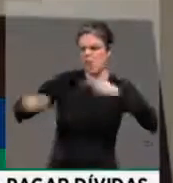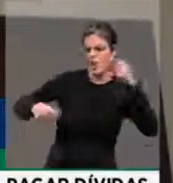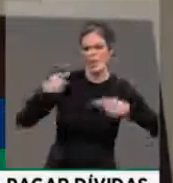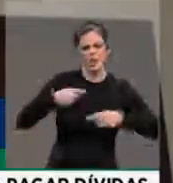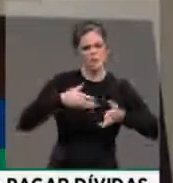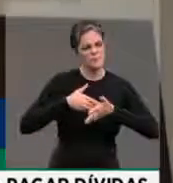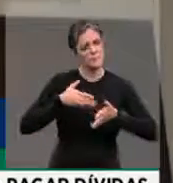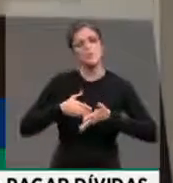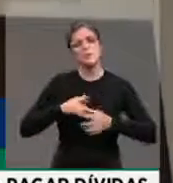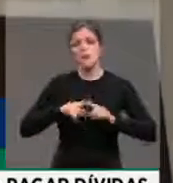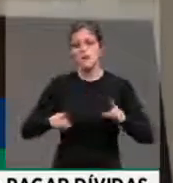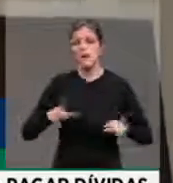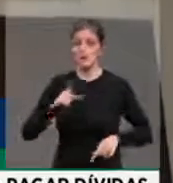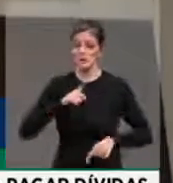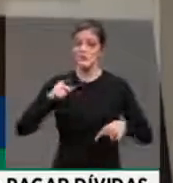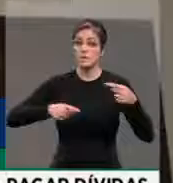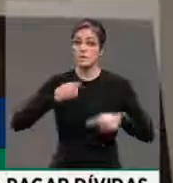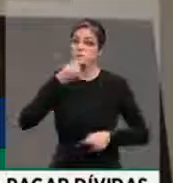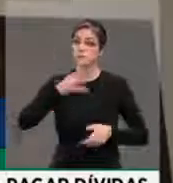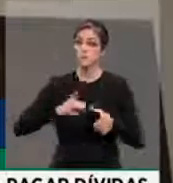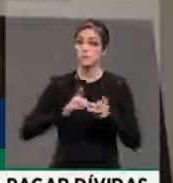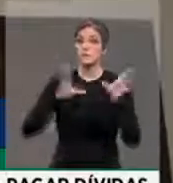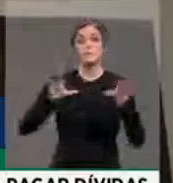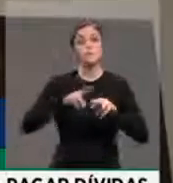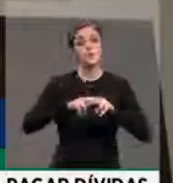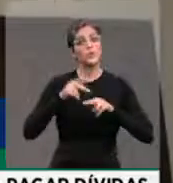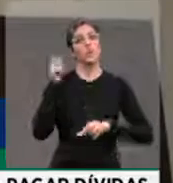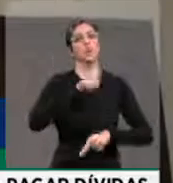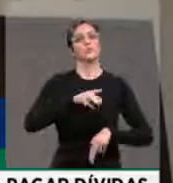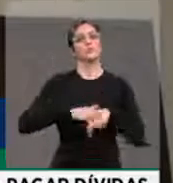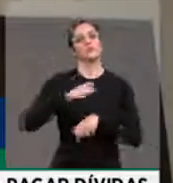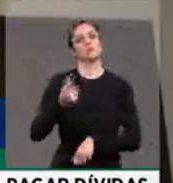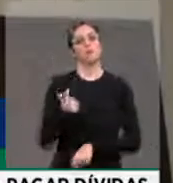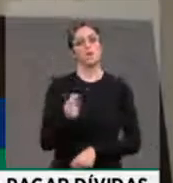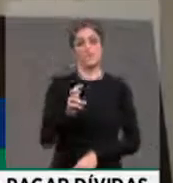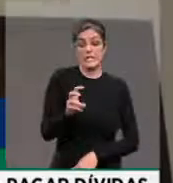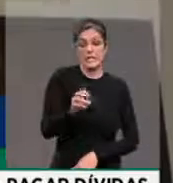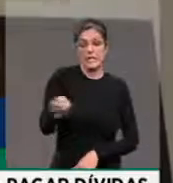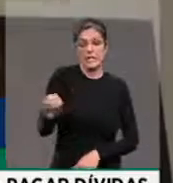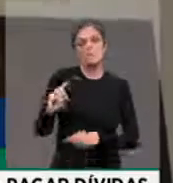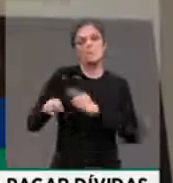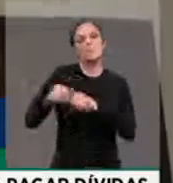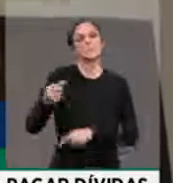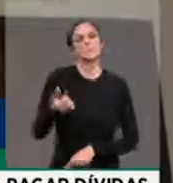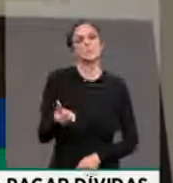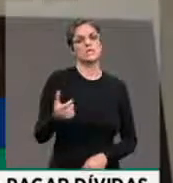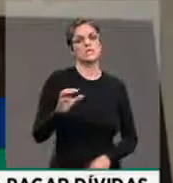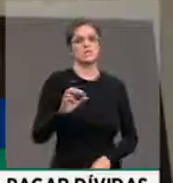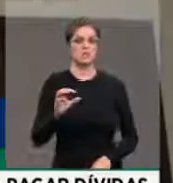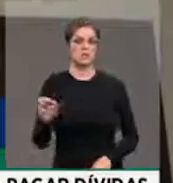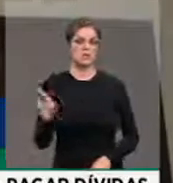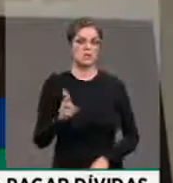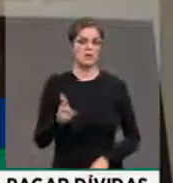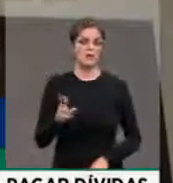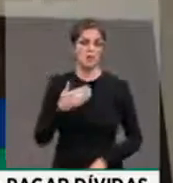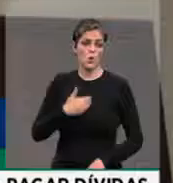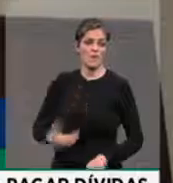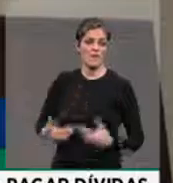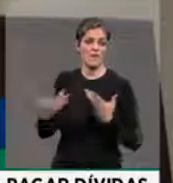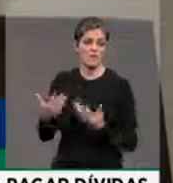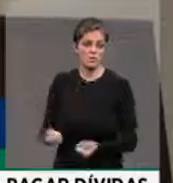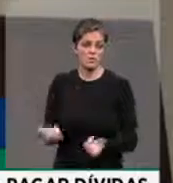processo democrático do debate que conseguiu jogar esse valor para R$ e depois para R 600, com o próprio governo concordando.